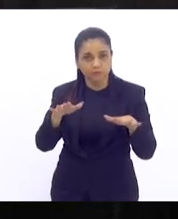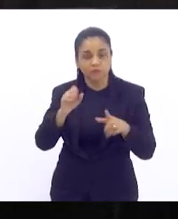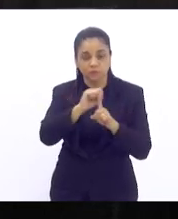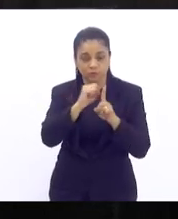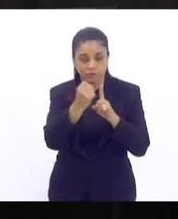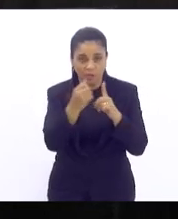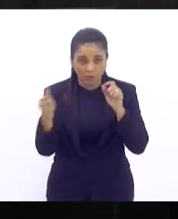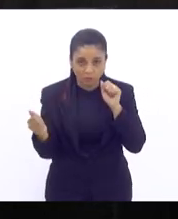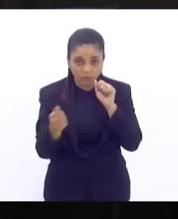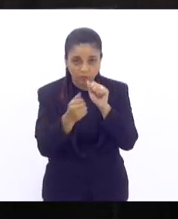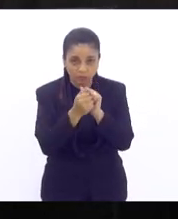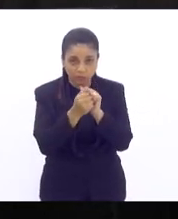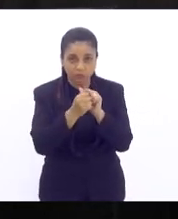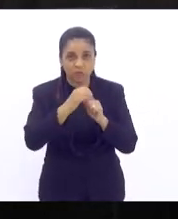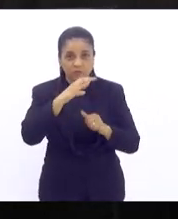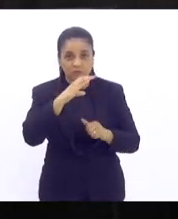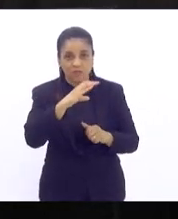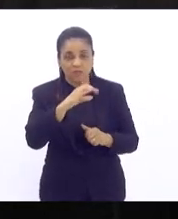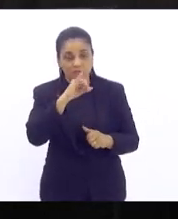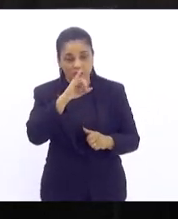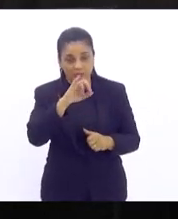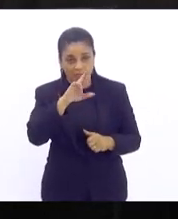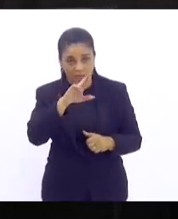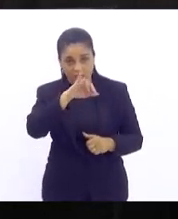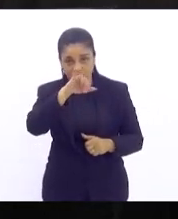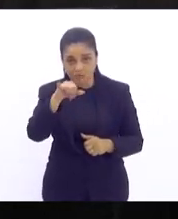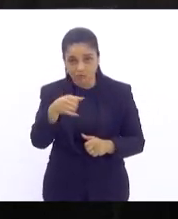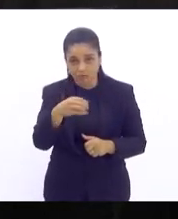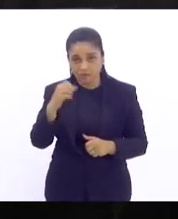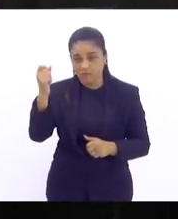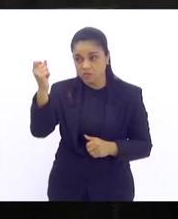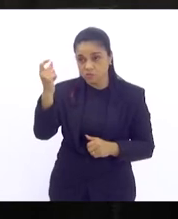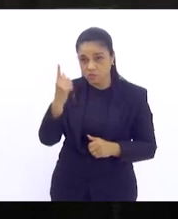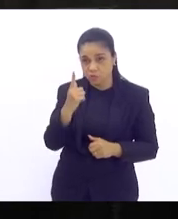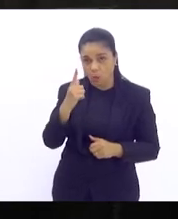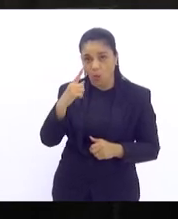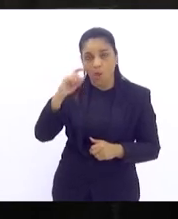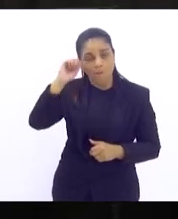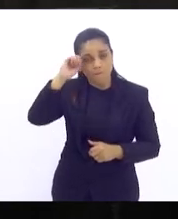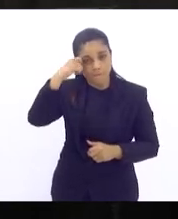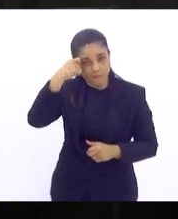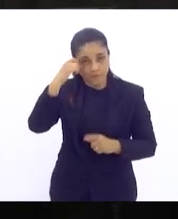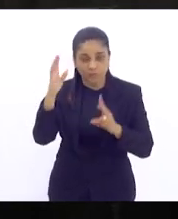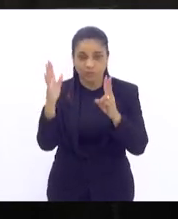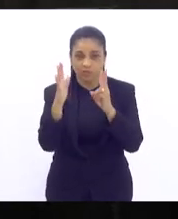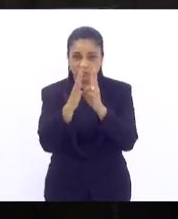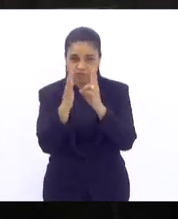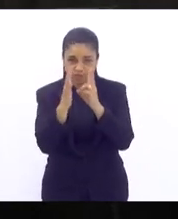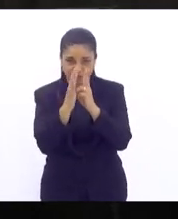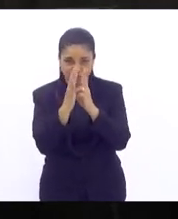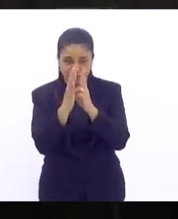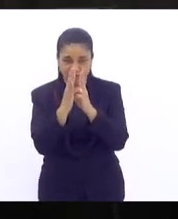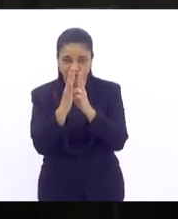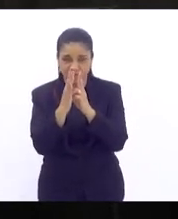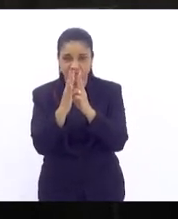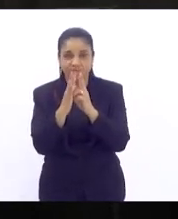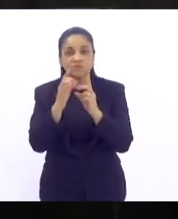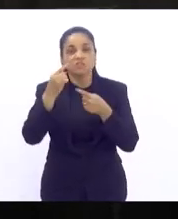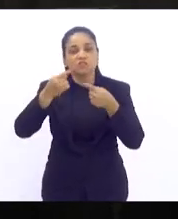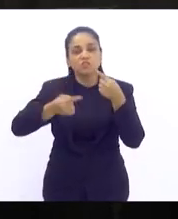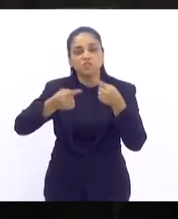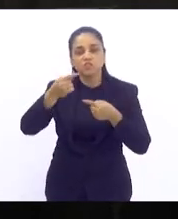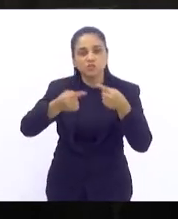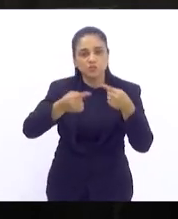construindo o RJ solo preto e indígena que é um movimento que visa discutir